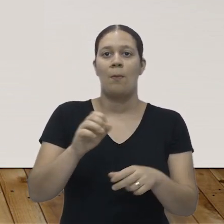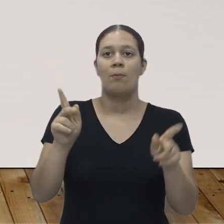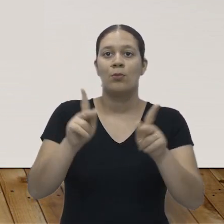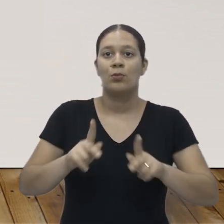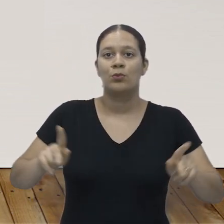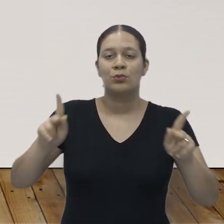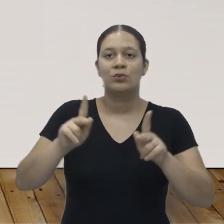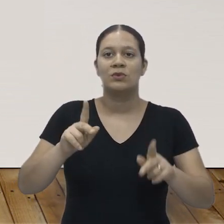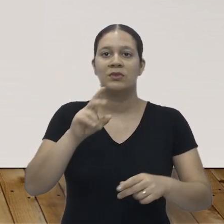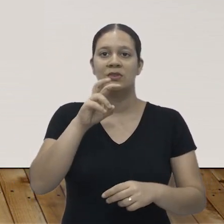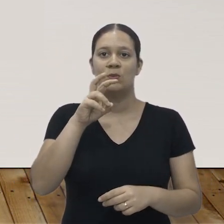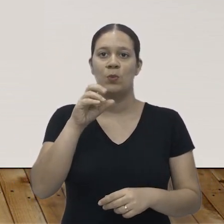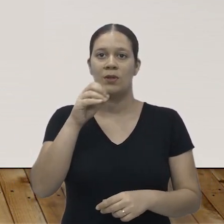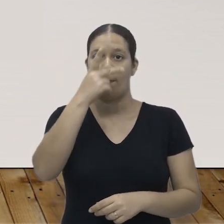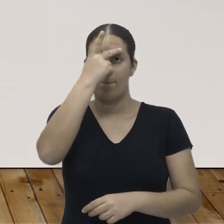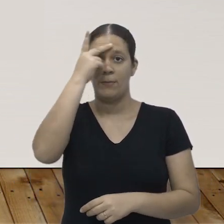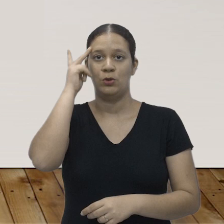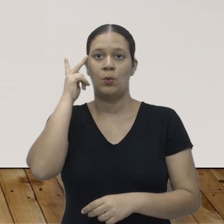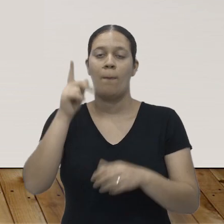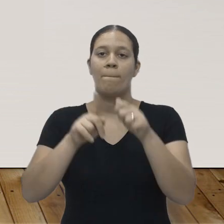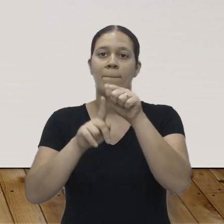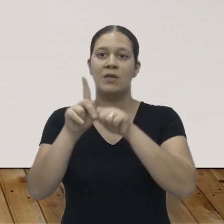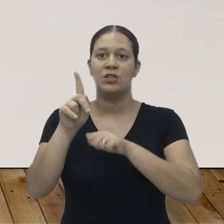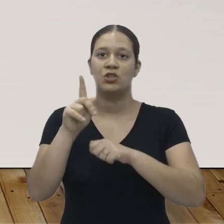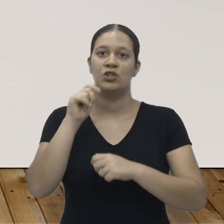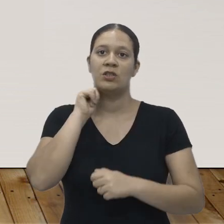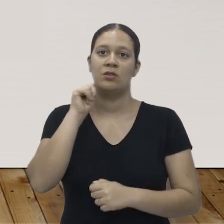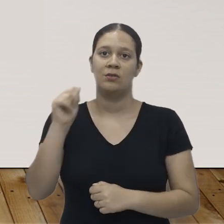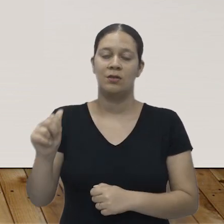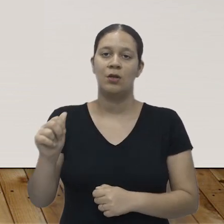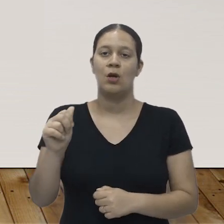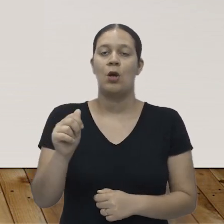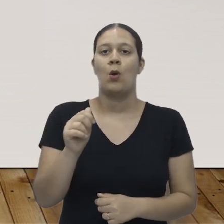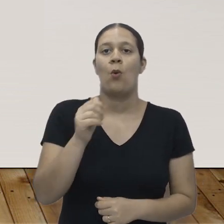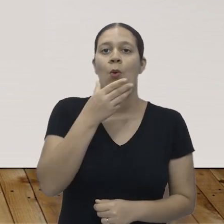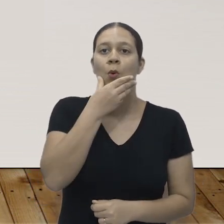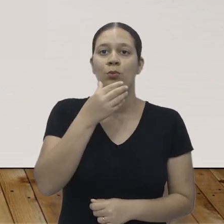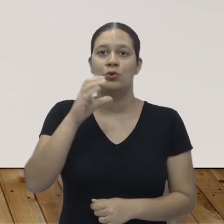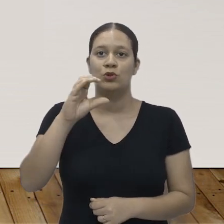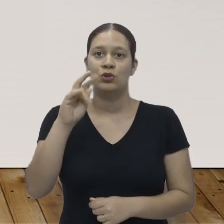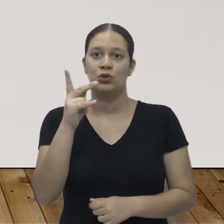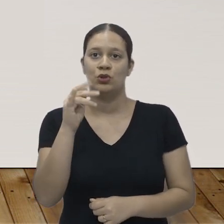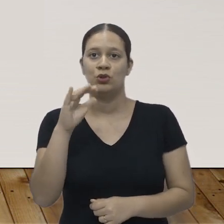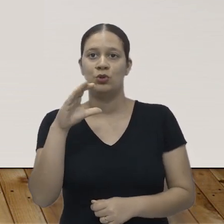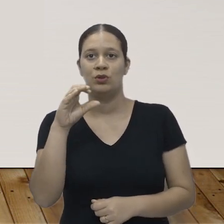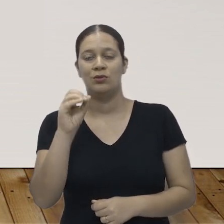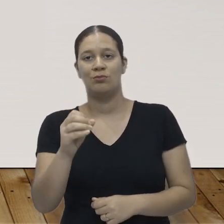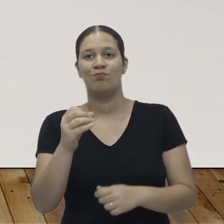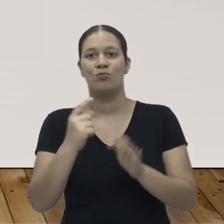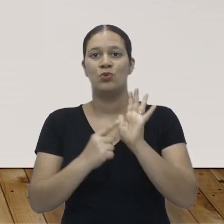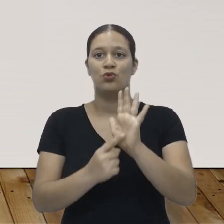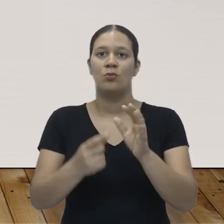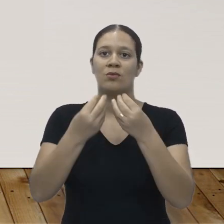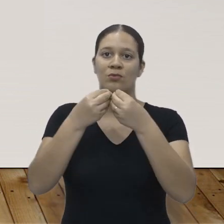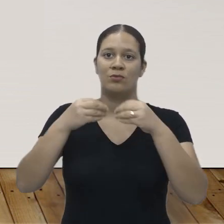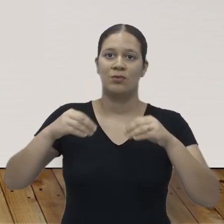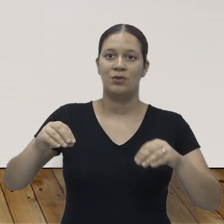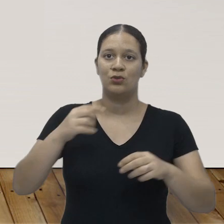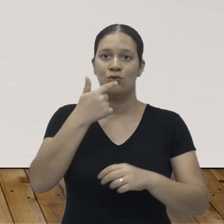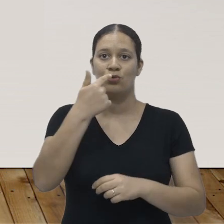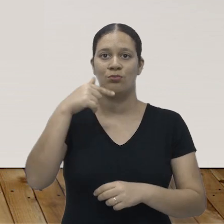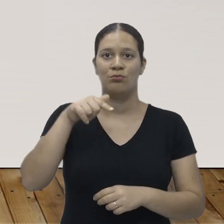superior a 50 pessoas. Durante o mês de abril, o senhor Chico, produtor rural, apresentou um